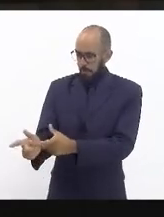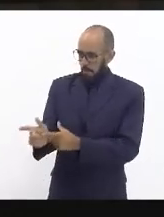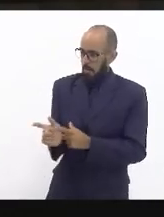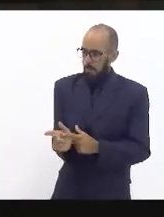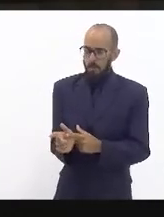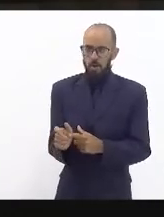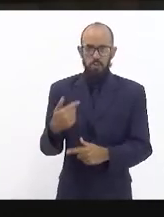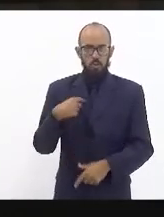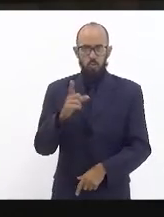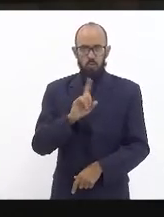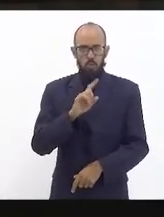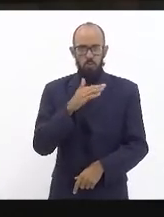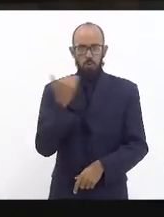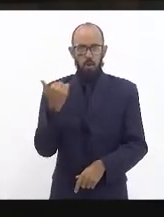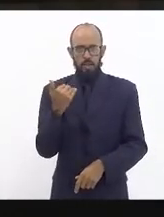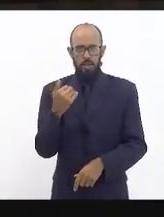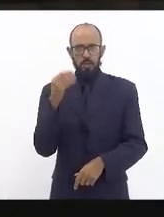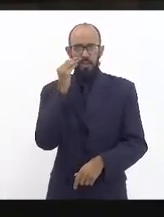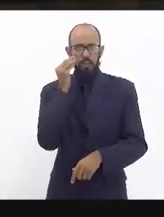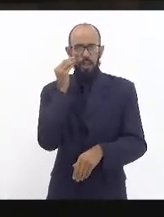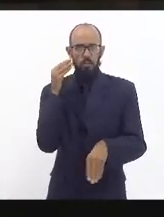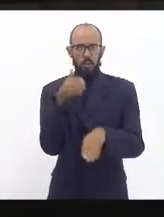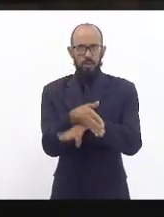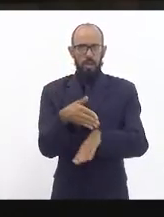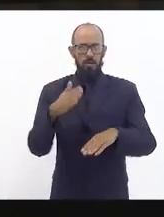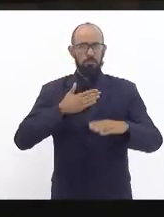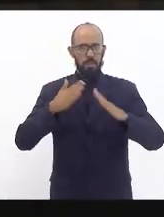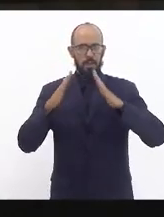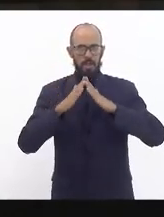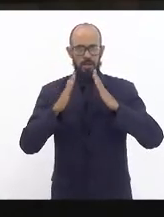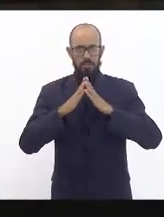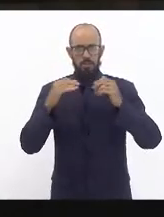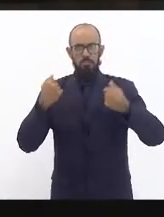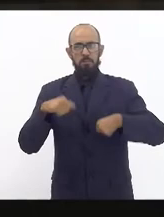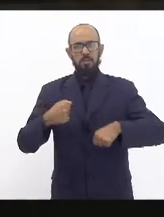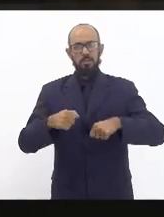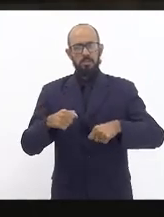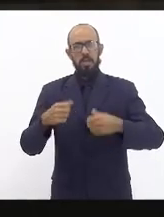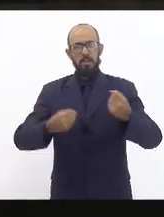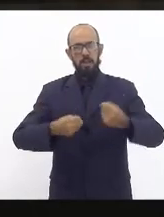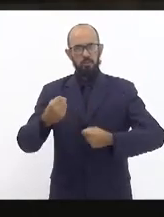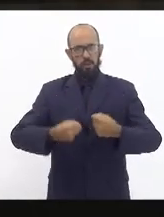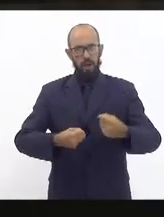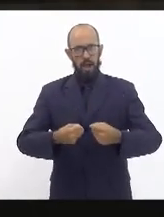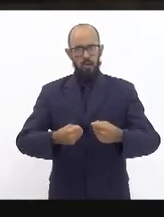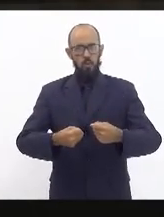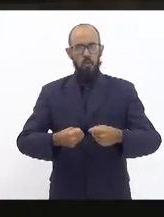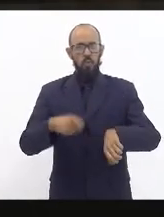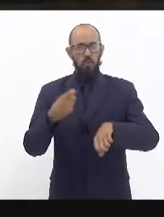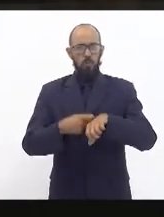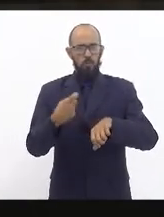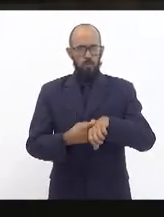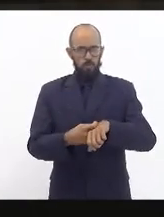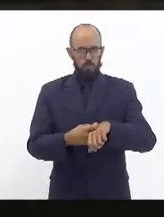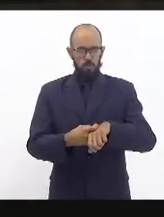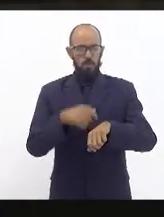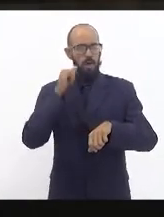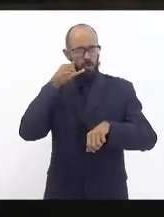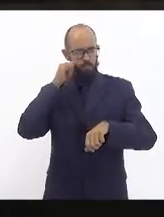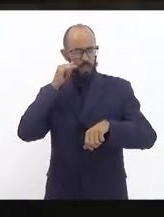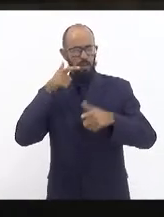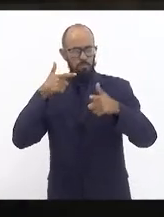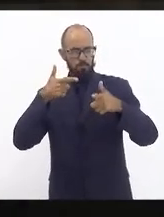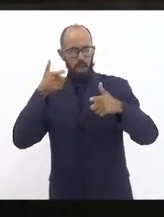tentaram invadir a minha casa mas não conseguiram nós tivemos que andar com o carro brindado meus filhos vieram aqui para a casa da minha irmã para minha irmã tomar conta